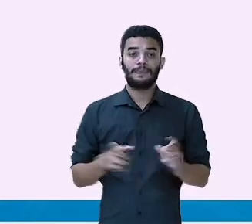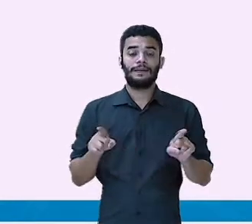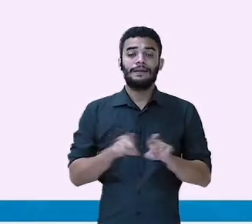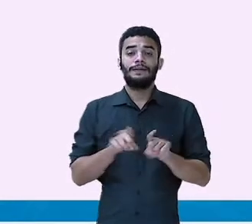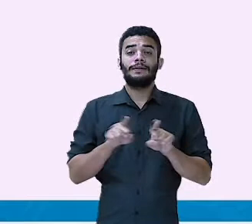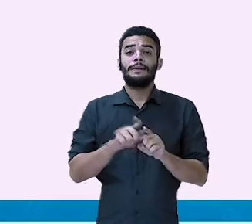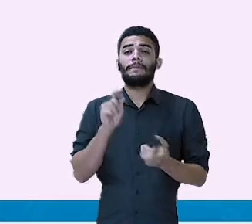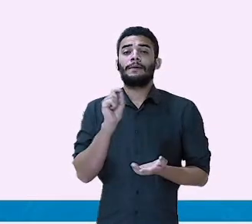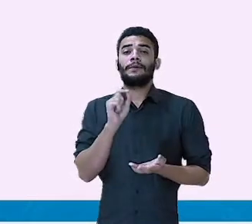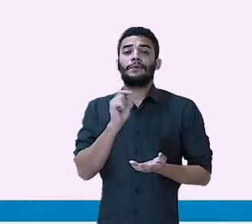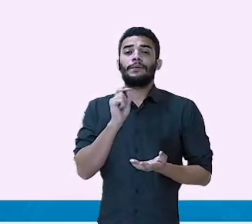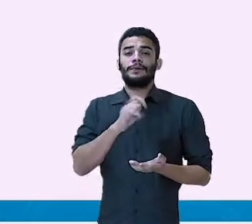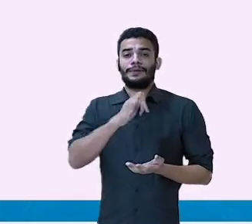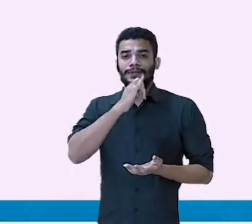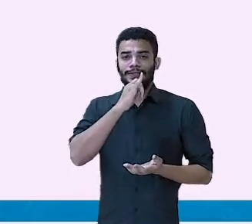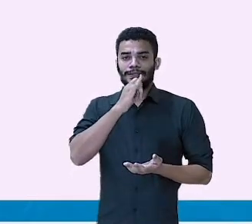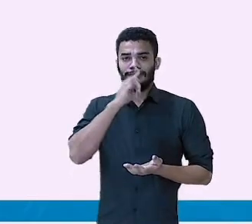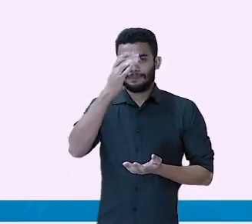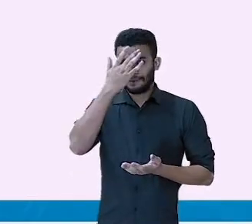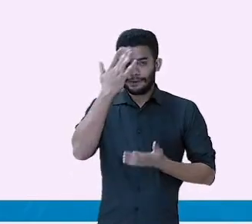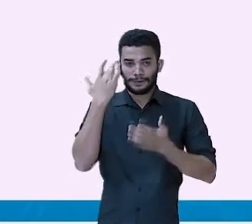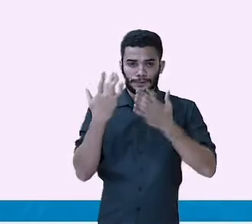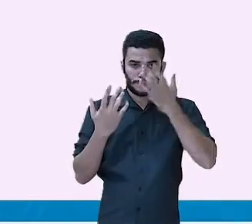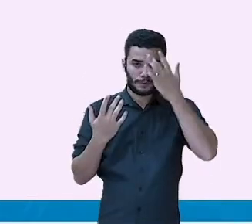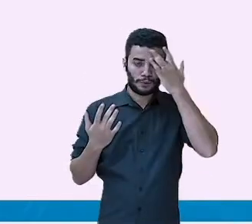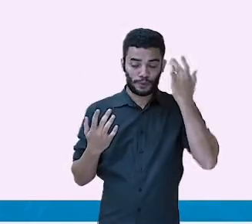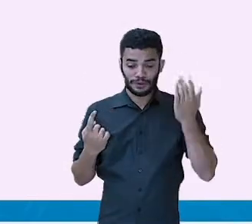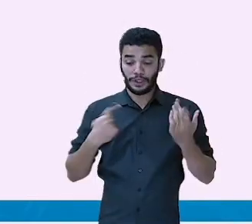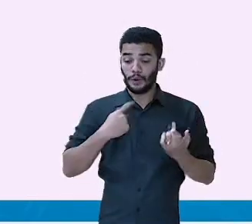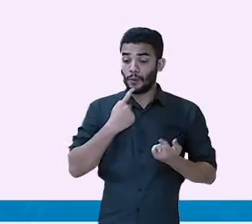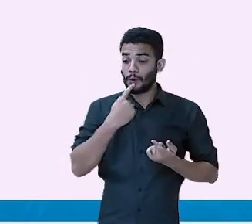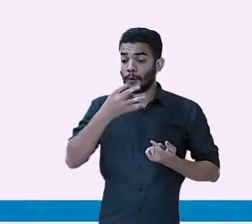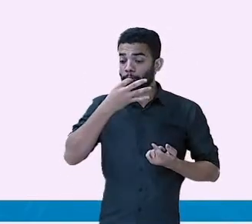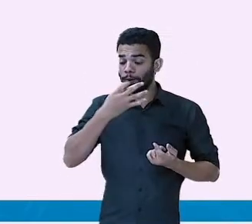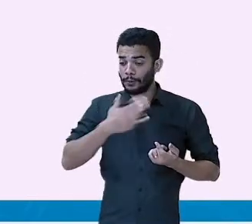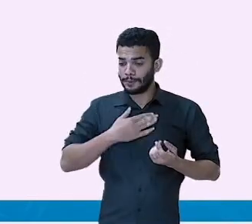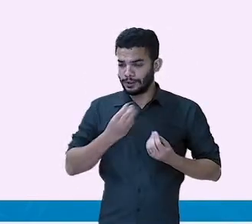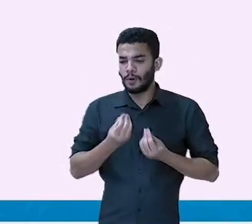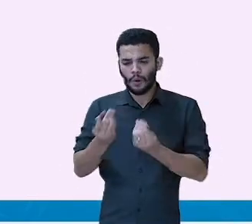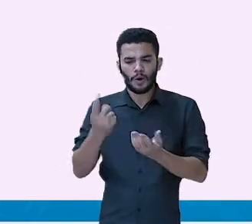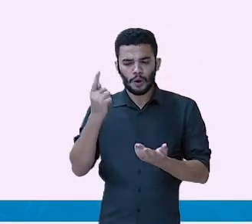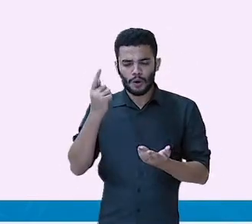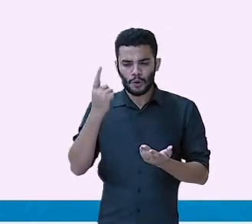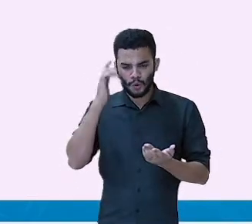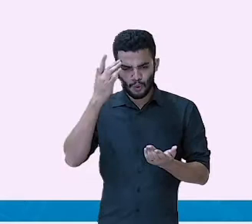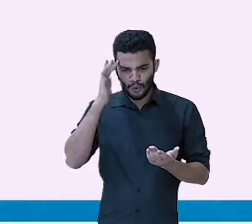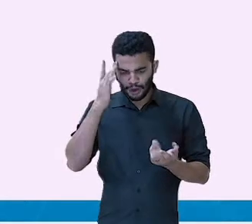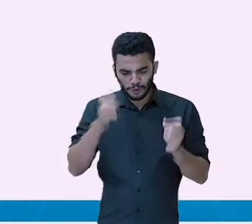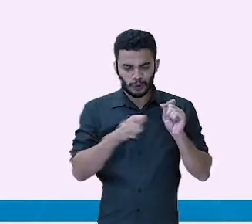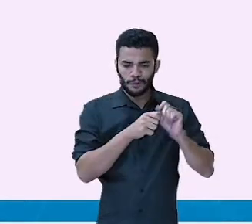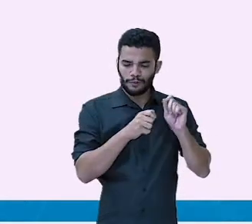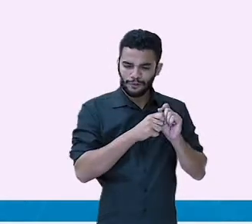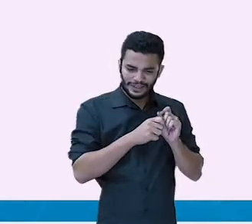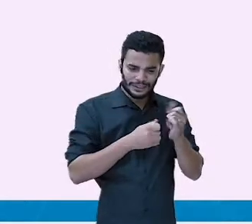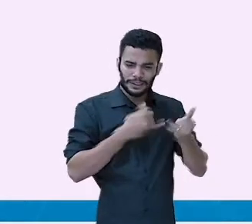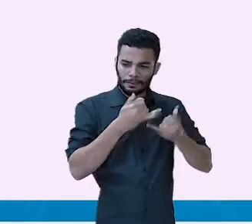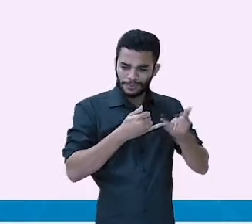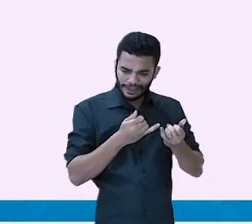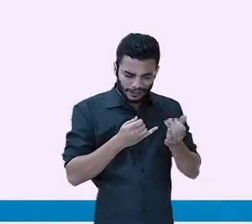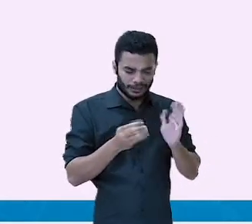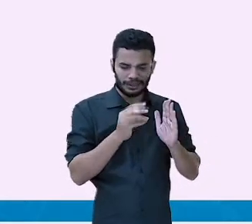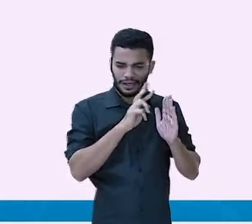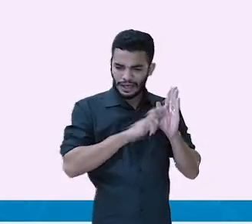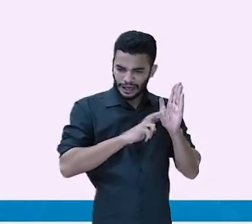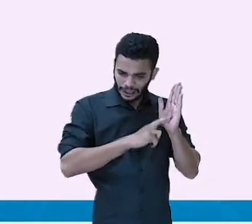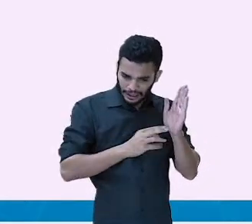alternativas para a prática de brincadeiras e jogos em diversos tempos e espaços, garantindo a inclusão e